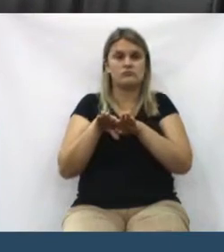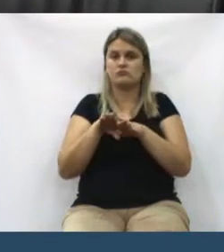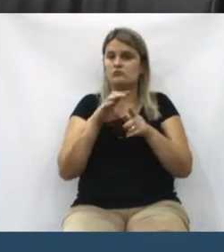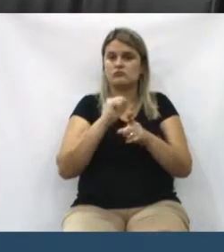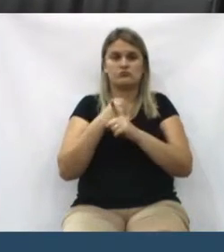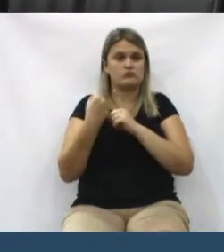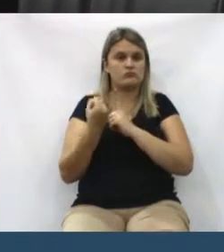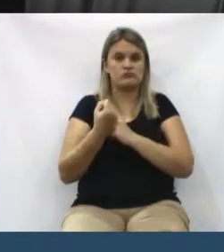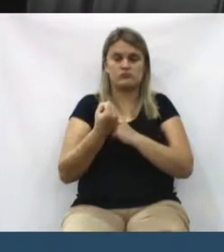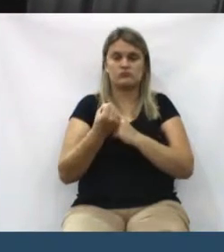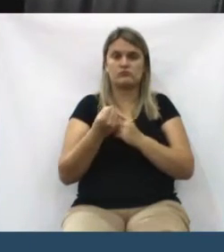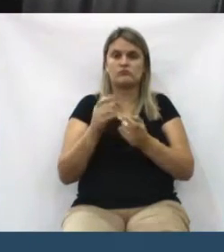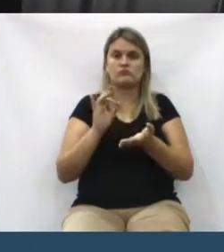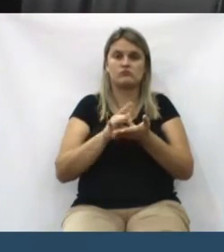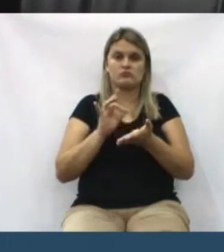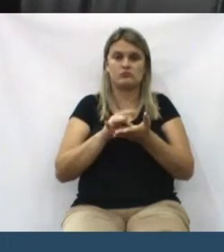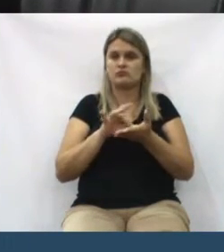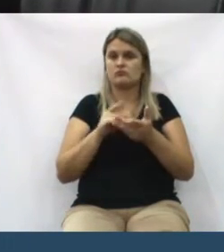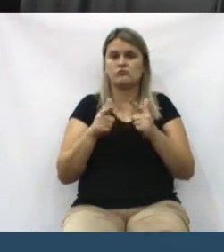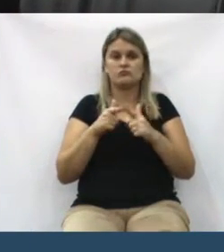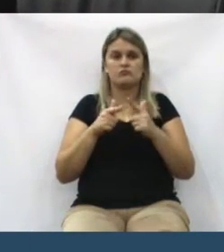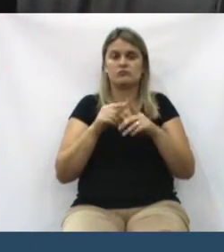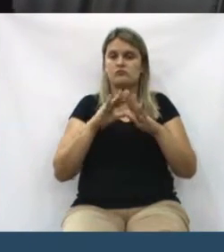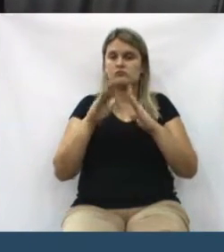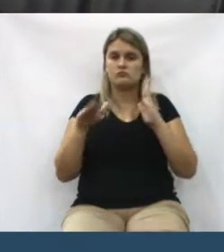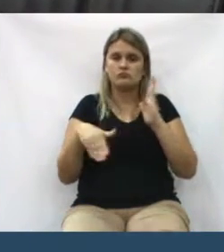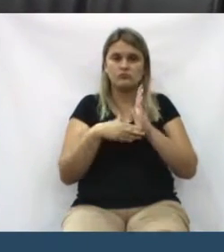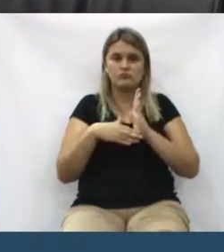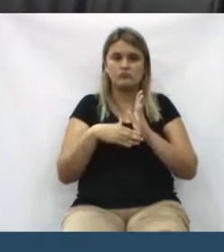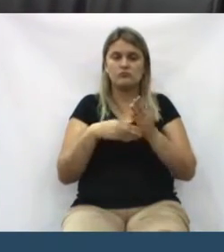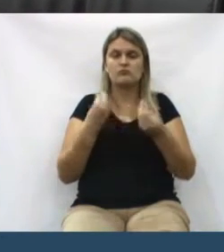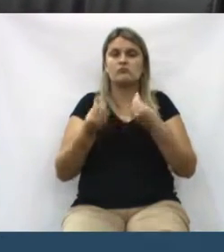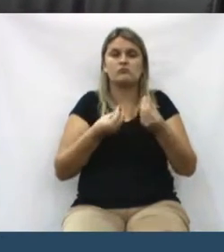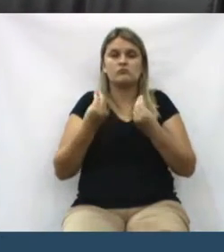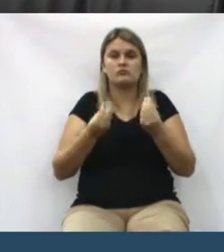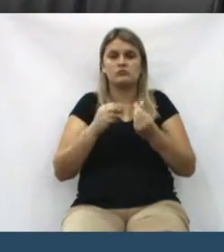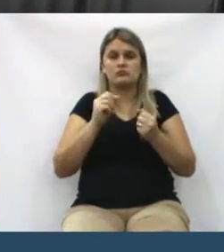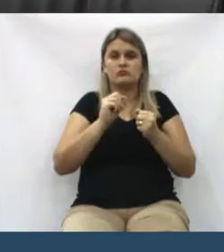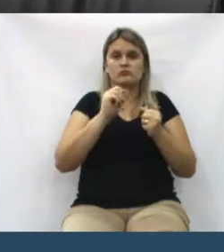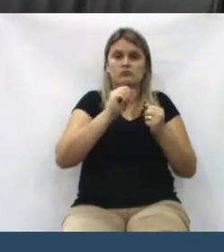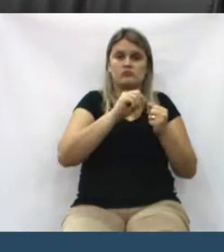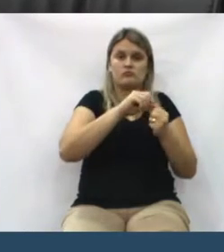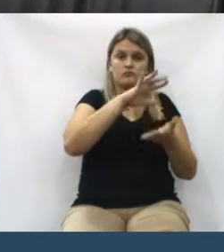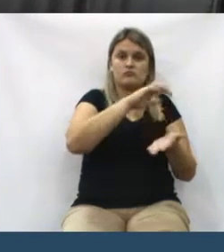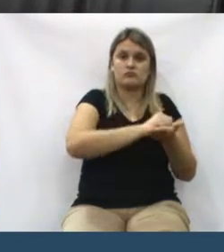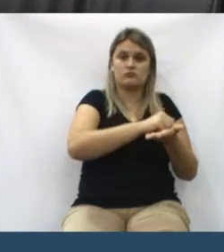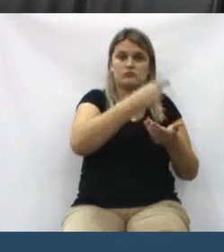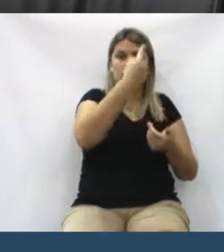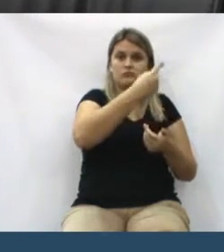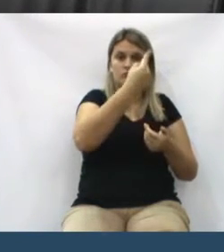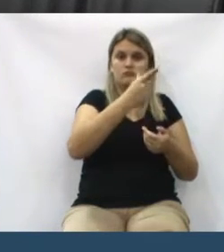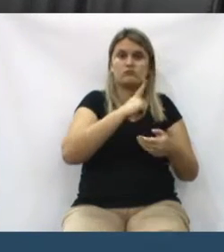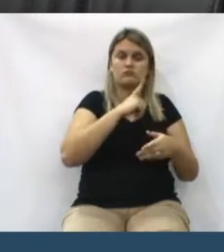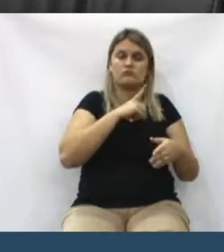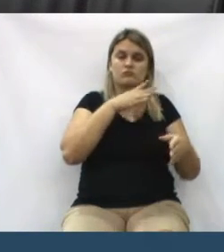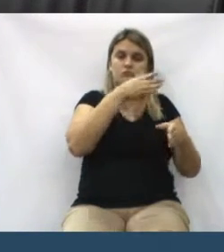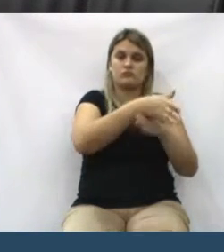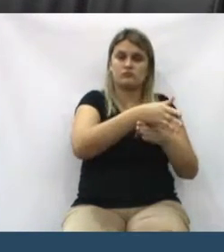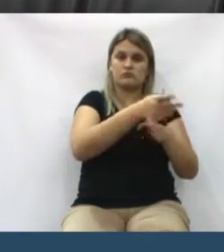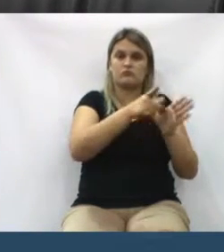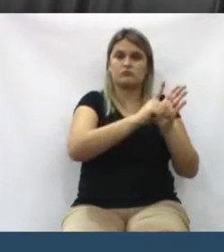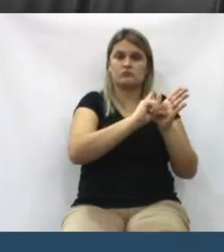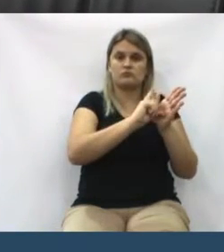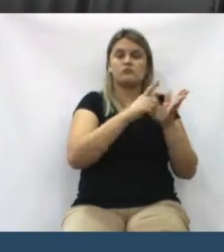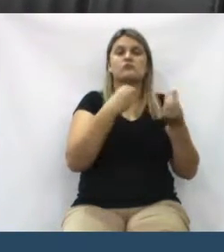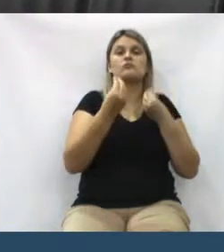a mesma vulnerabilidade, aquele que protocolou, pediu antes, tem direito de preferência. Mas e como